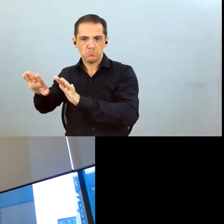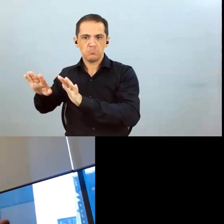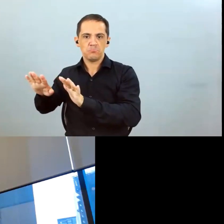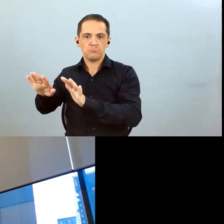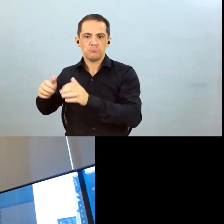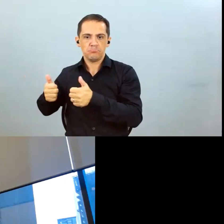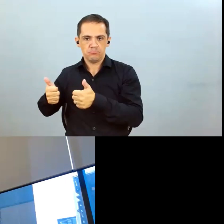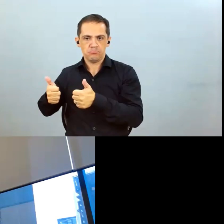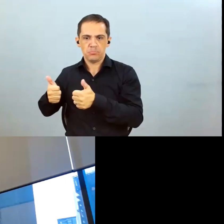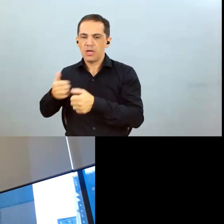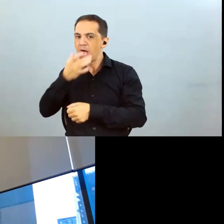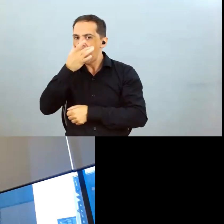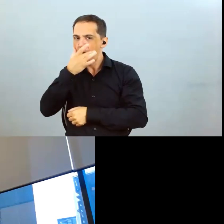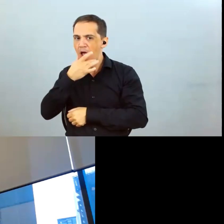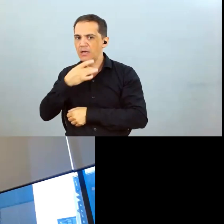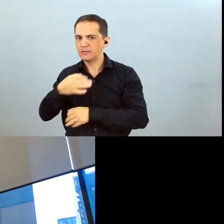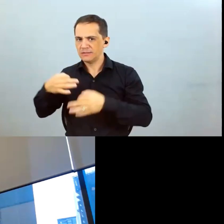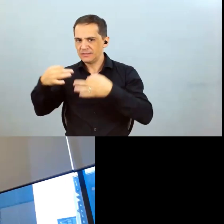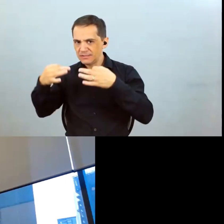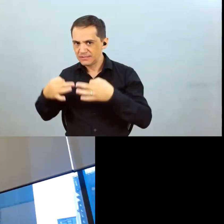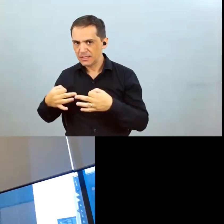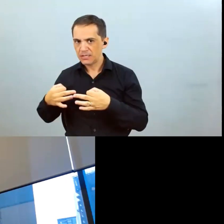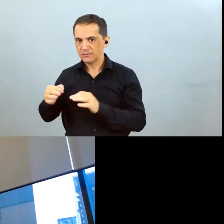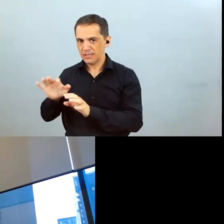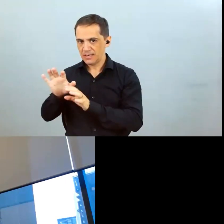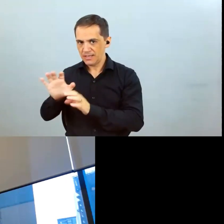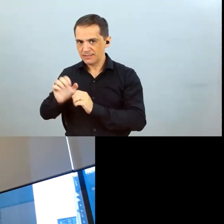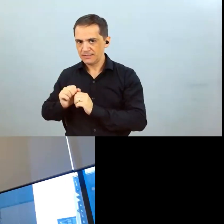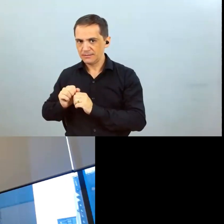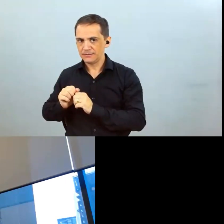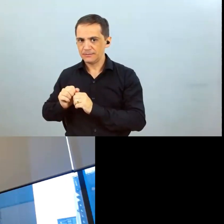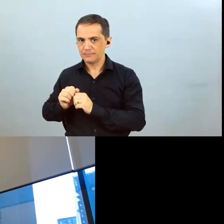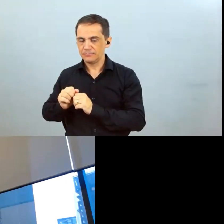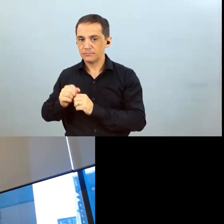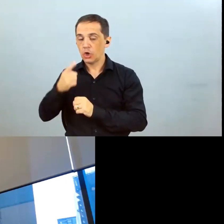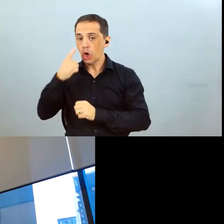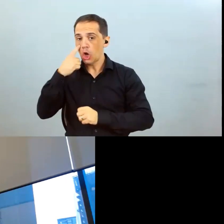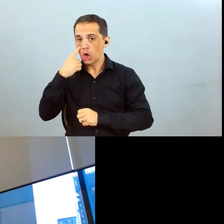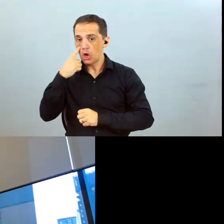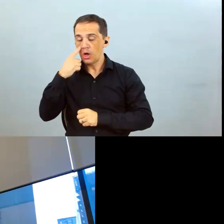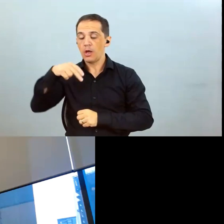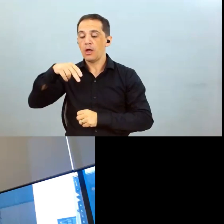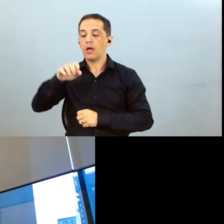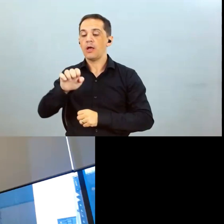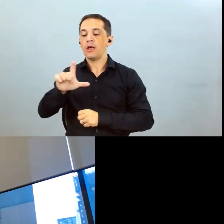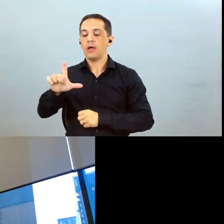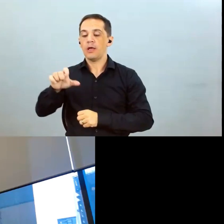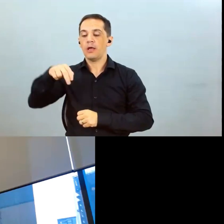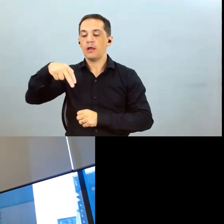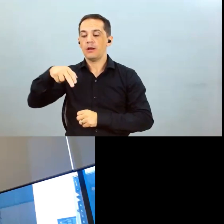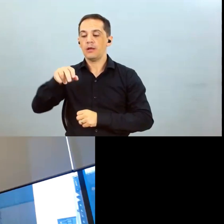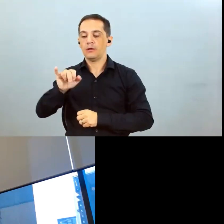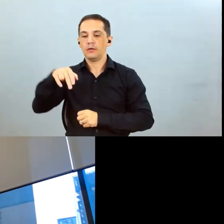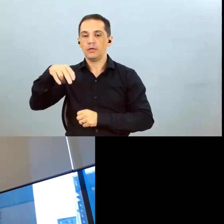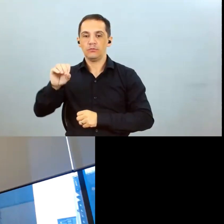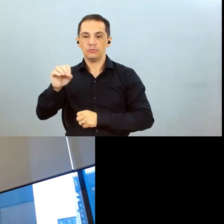fazer olhando para frente dado que dado as condições que a gente tem visto não só do Eoninho mas o crescimento da área da produtividade de toda